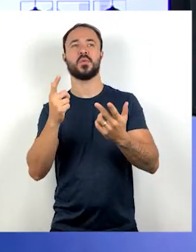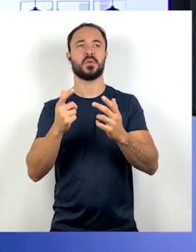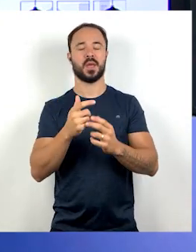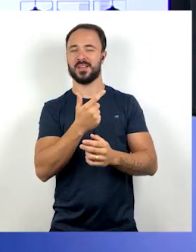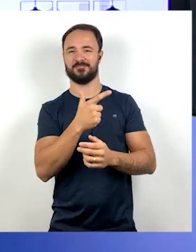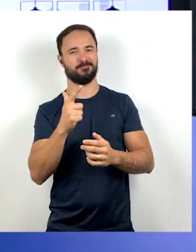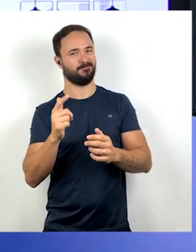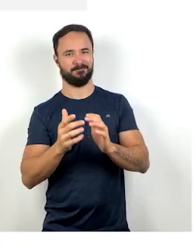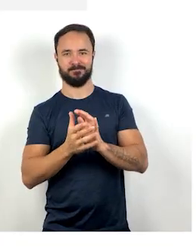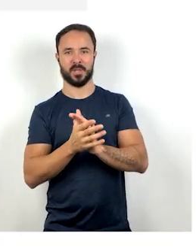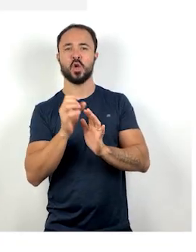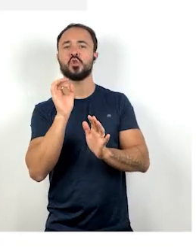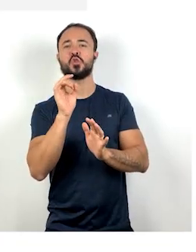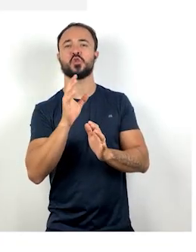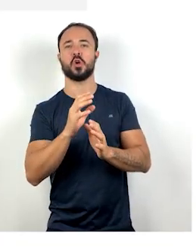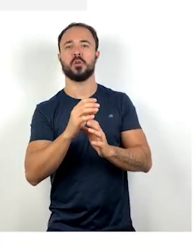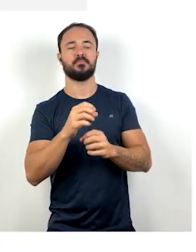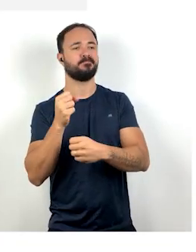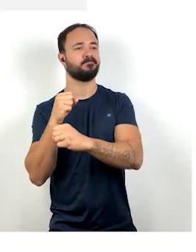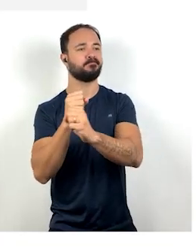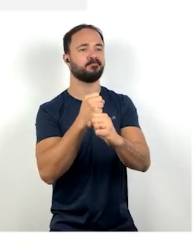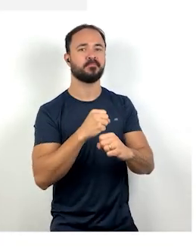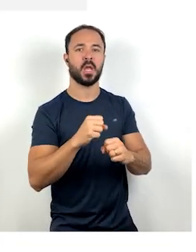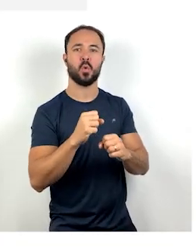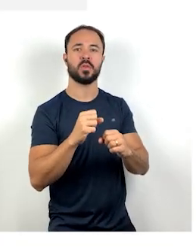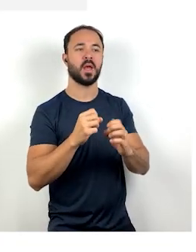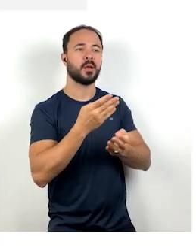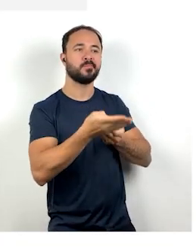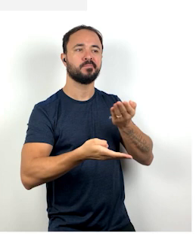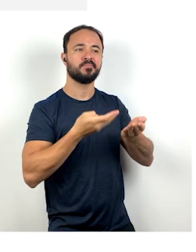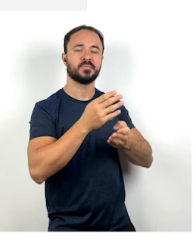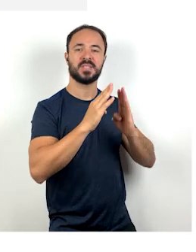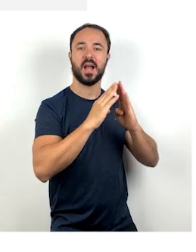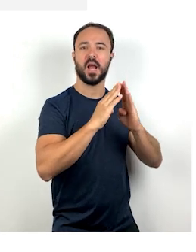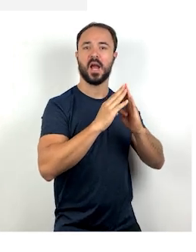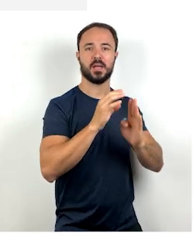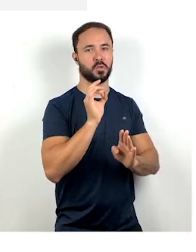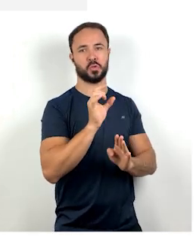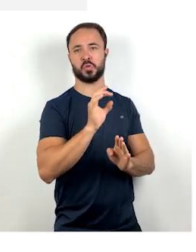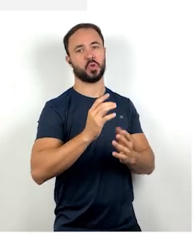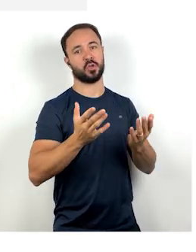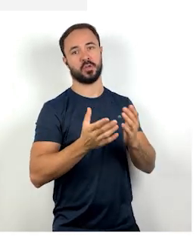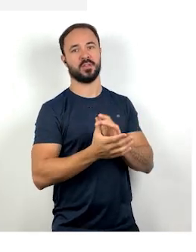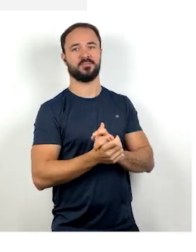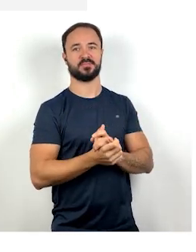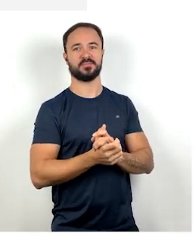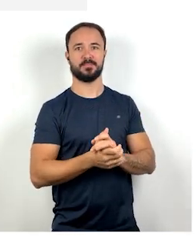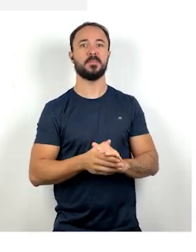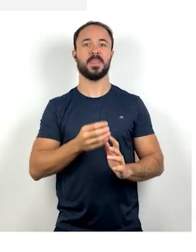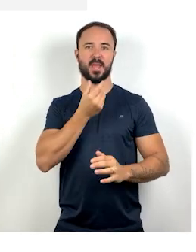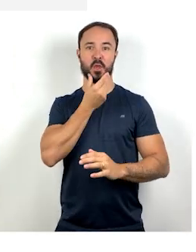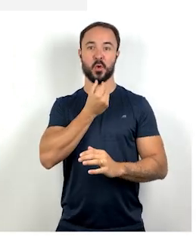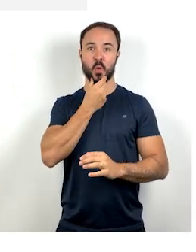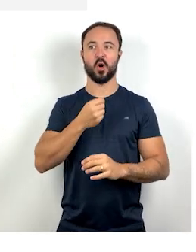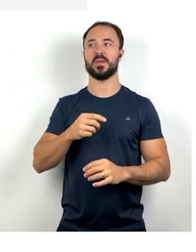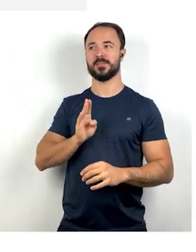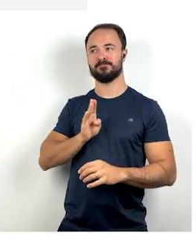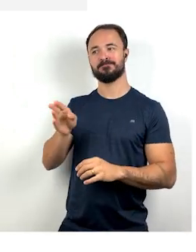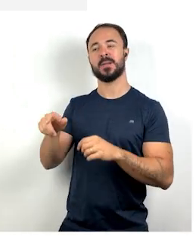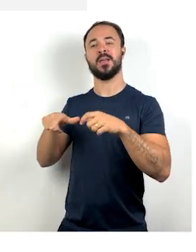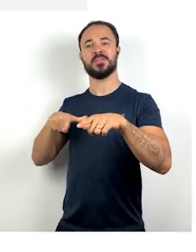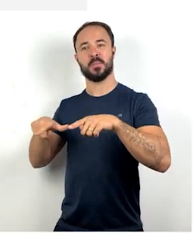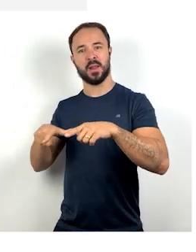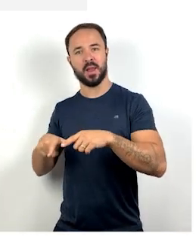principal, né? É que mantinha a casa, né? Que precisava trabalhar para conseguir